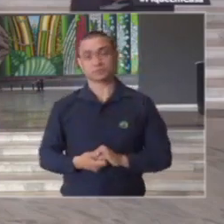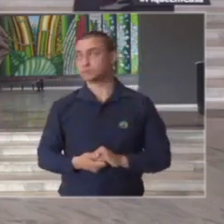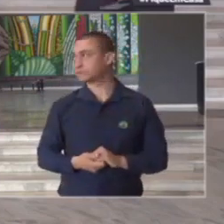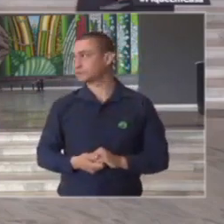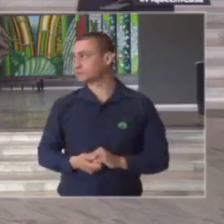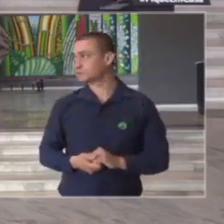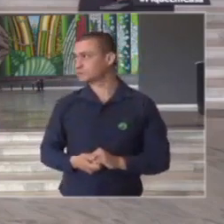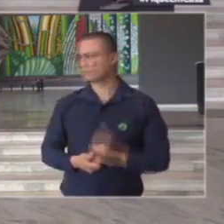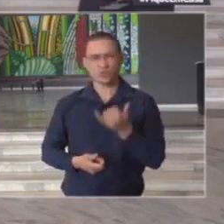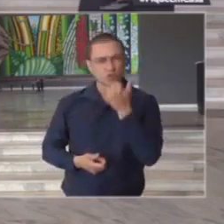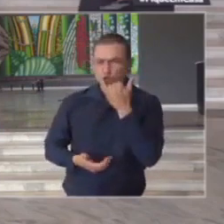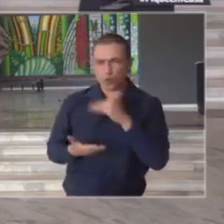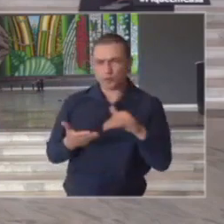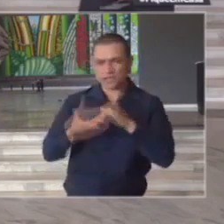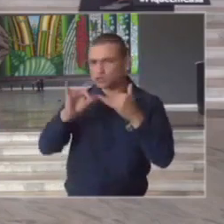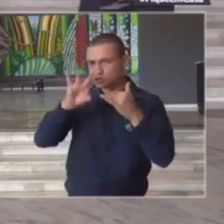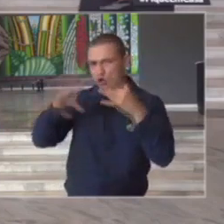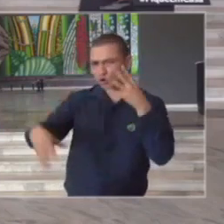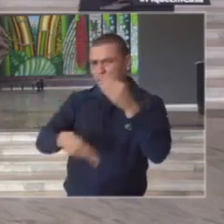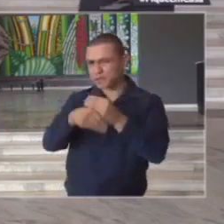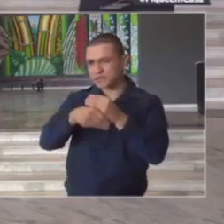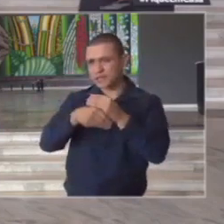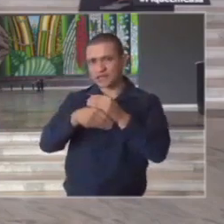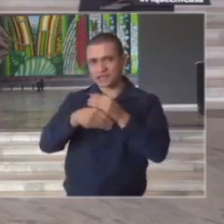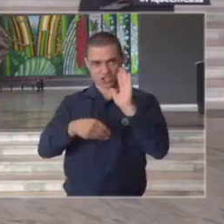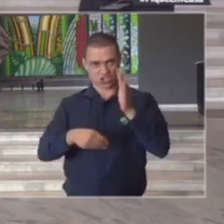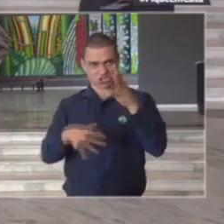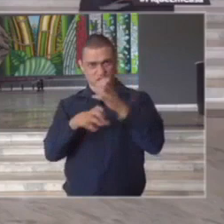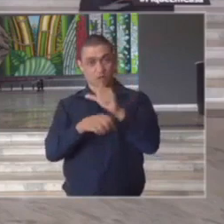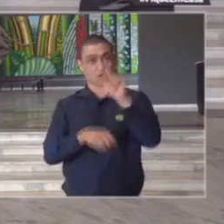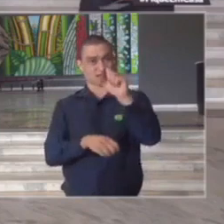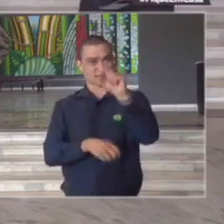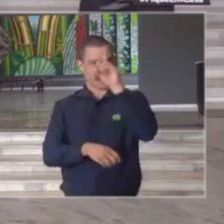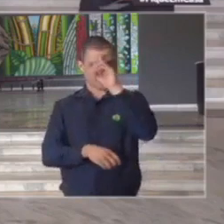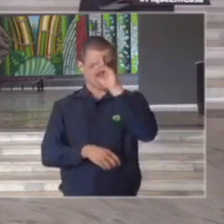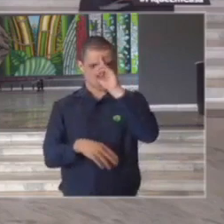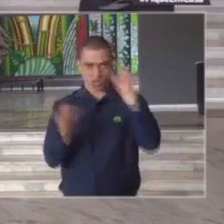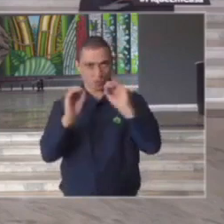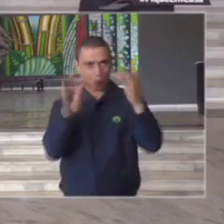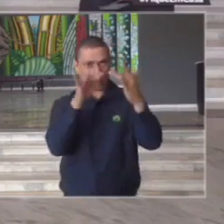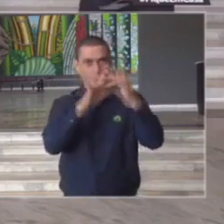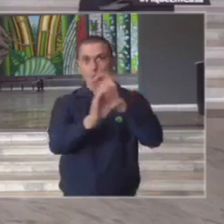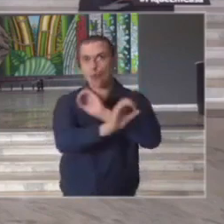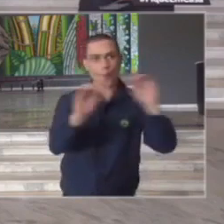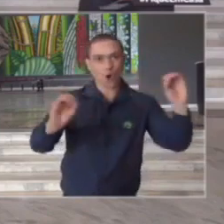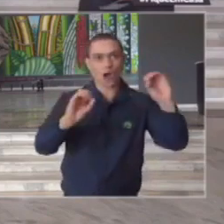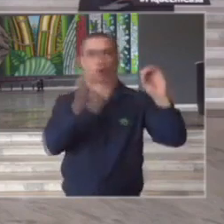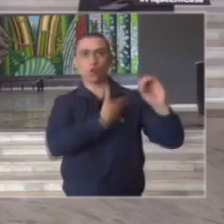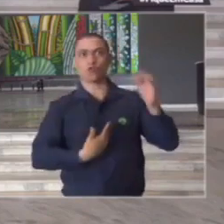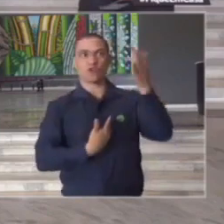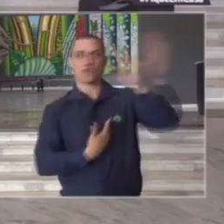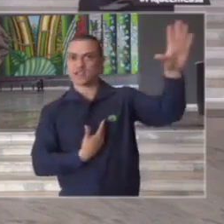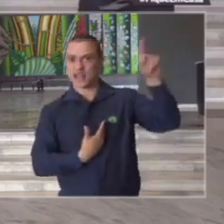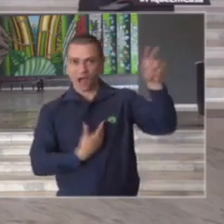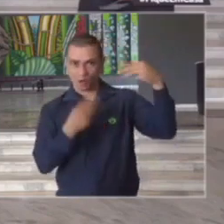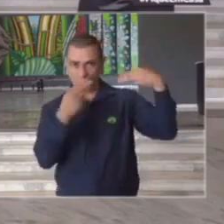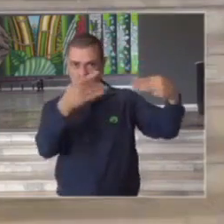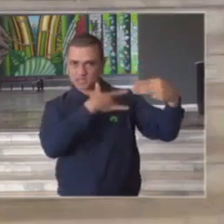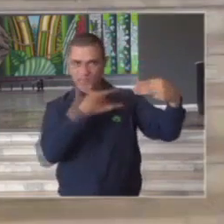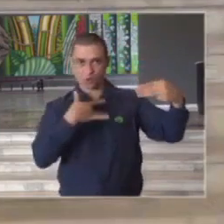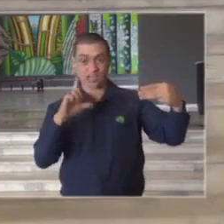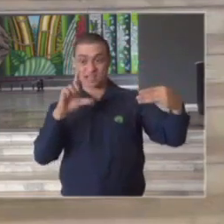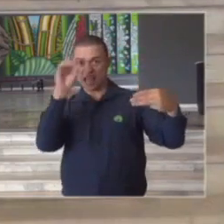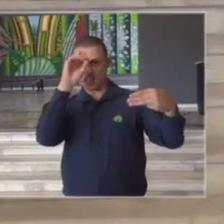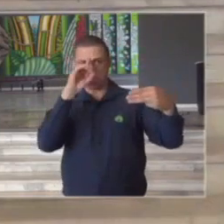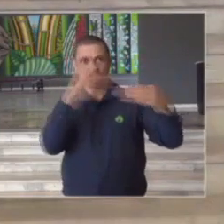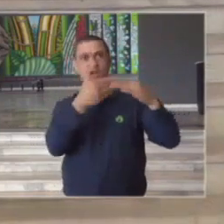desculpe secretário só completando então já são 10 dias sem nenhuma interlocução com o governo federal com o ministério da saúde